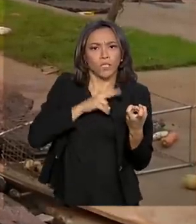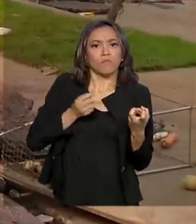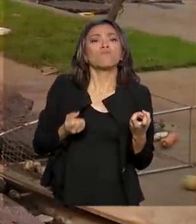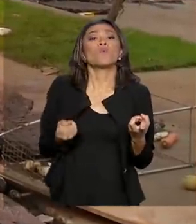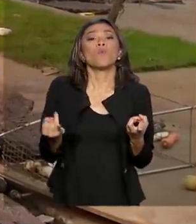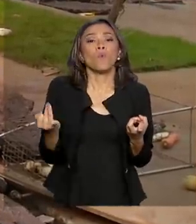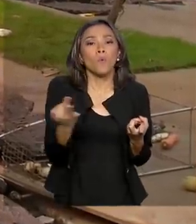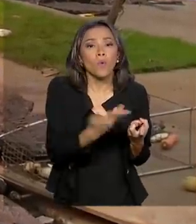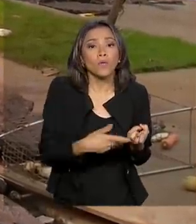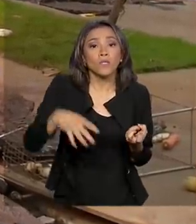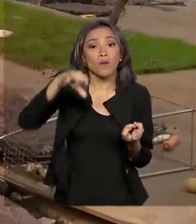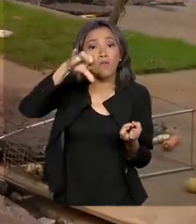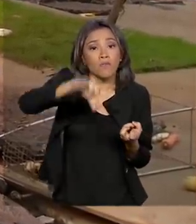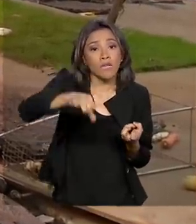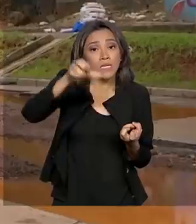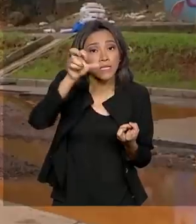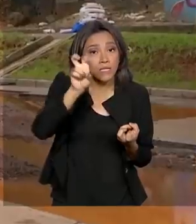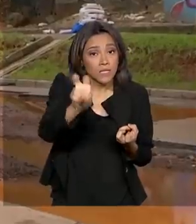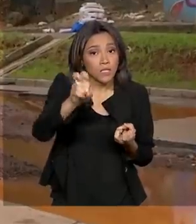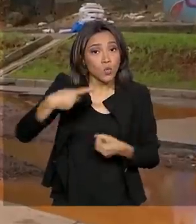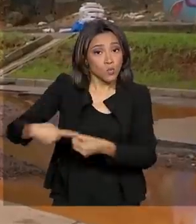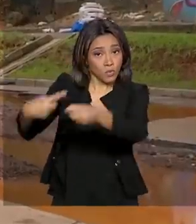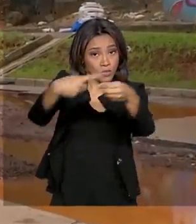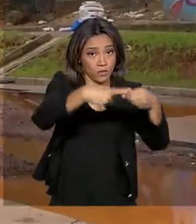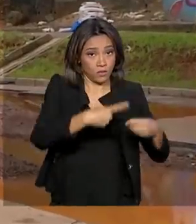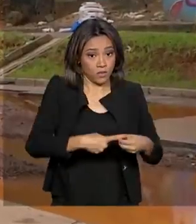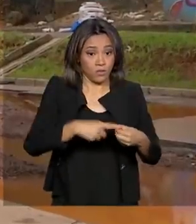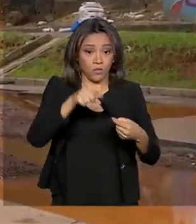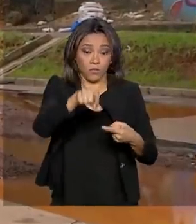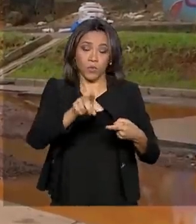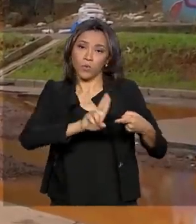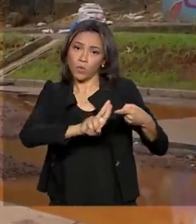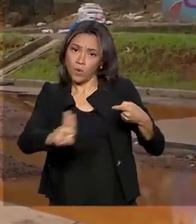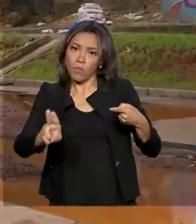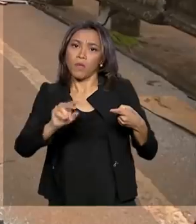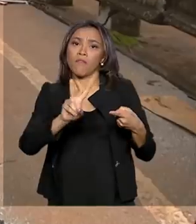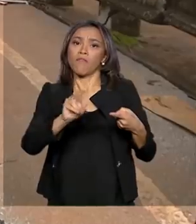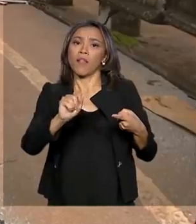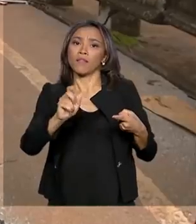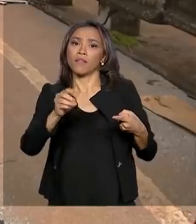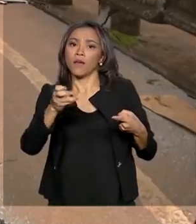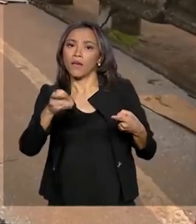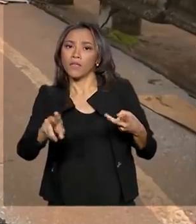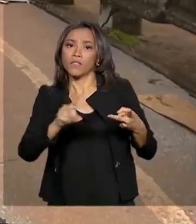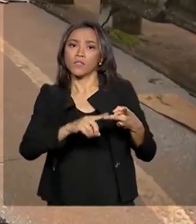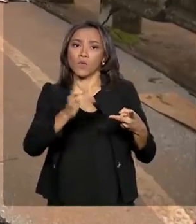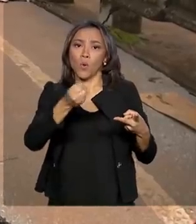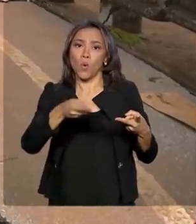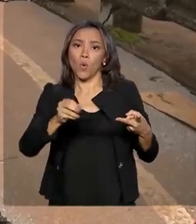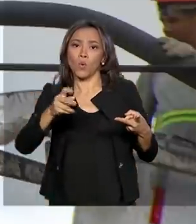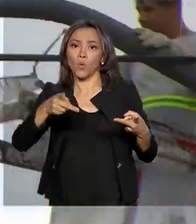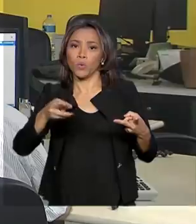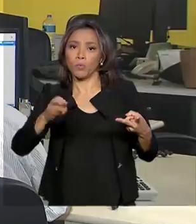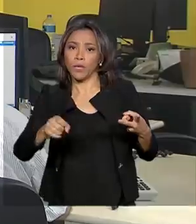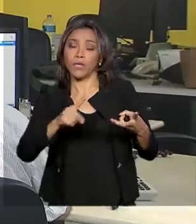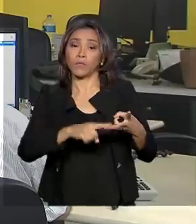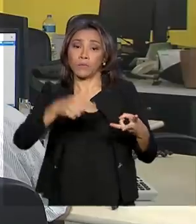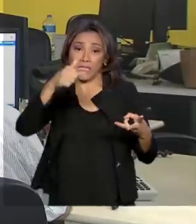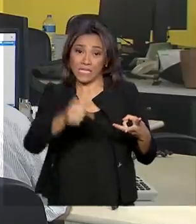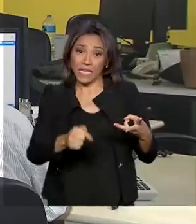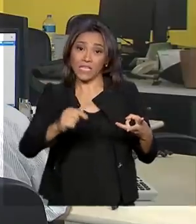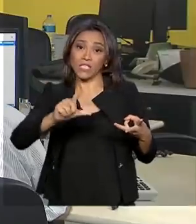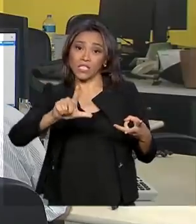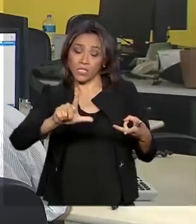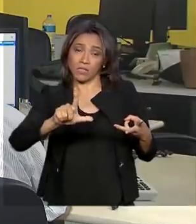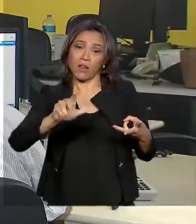95 municípios do estado. Entre eles, Caratinga, Governador Valadares, Ouro Preto, Sete Lagoas e Viçosa.